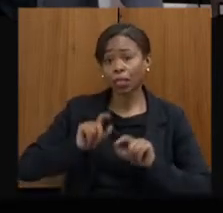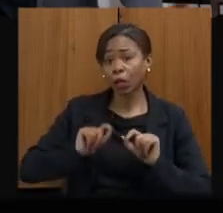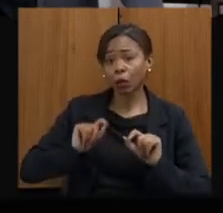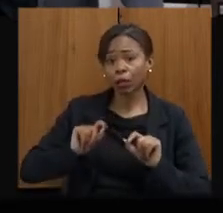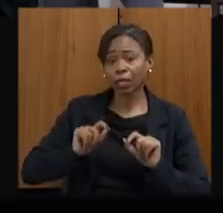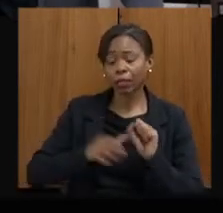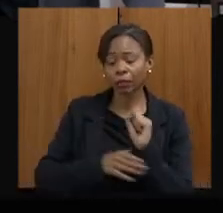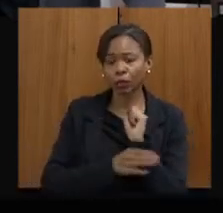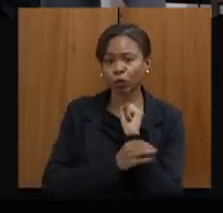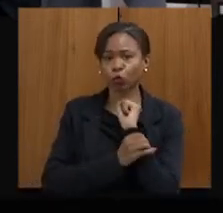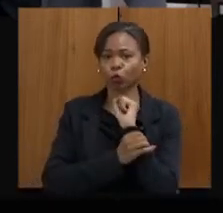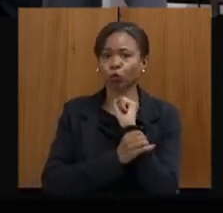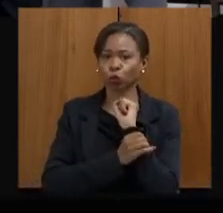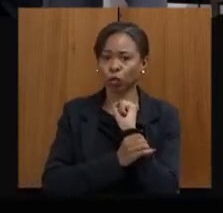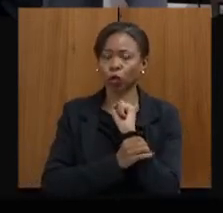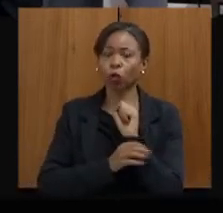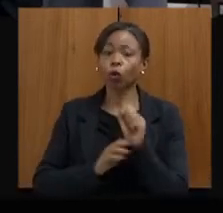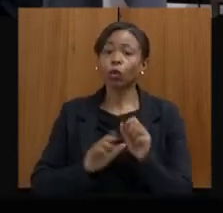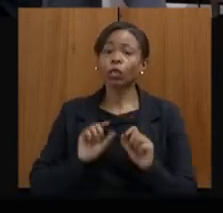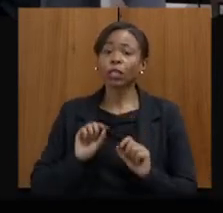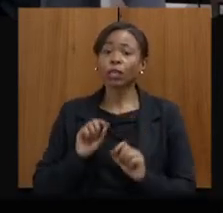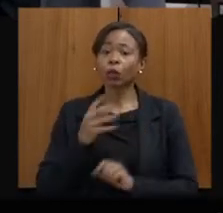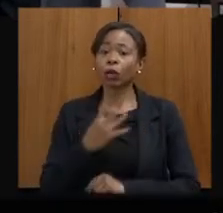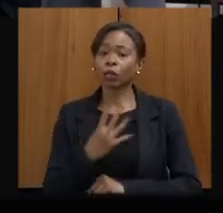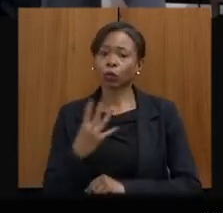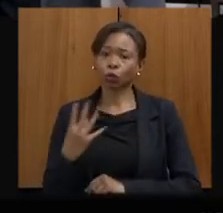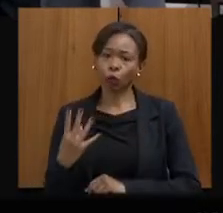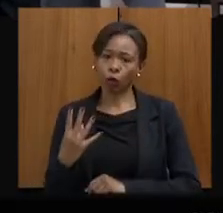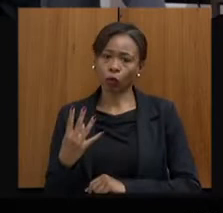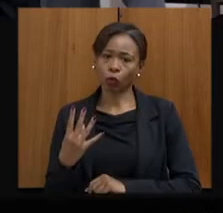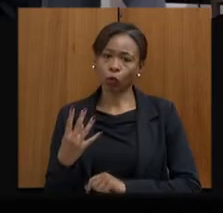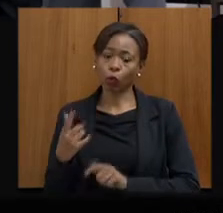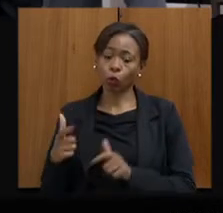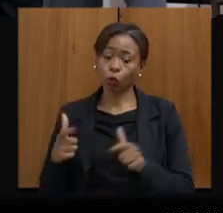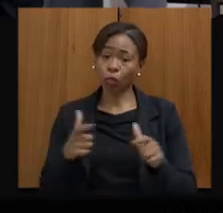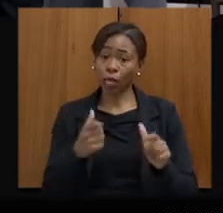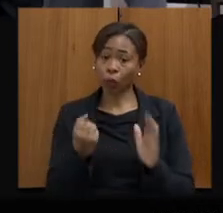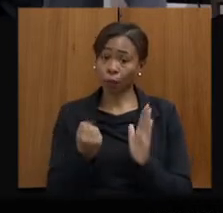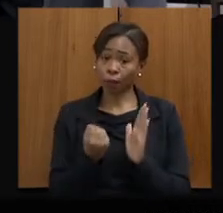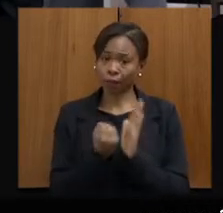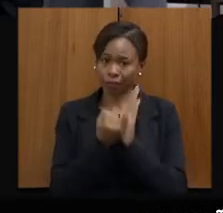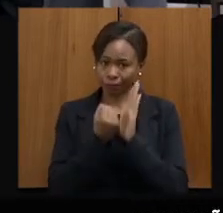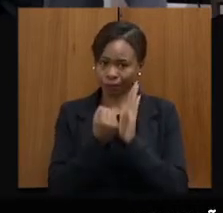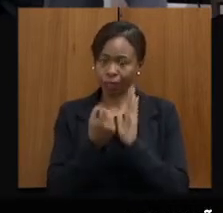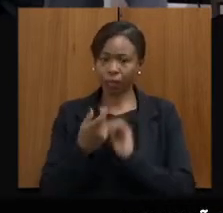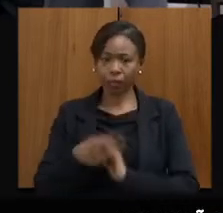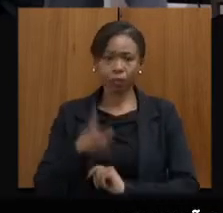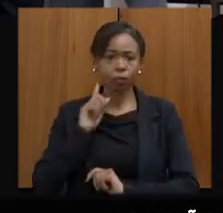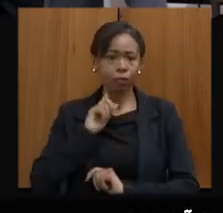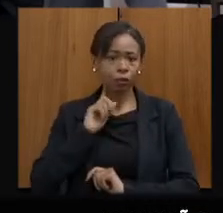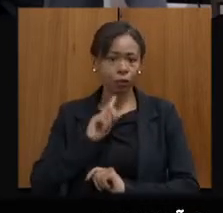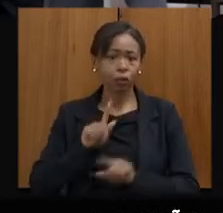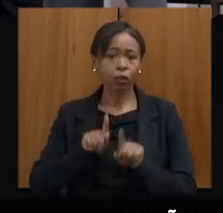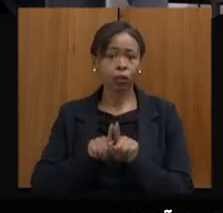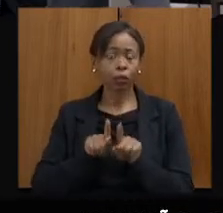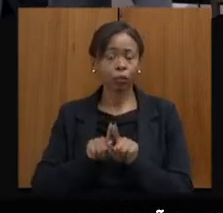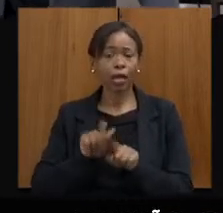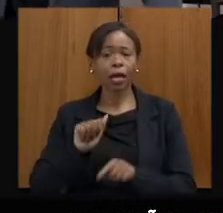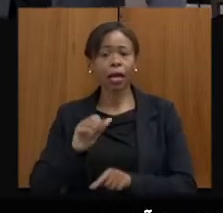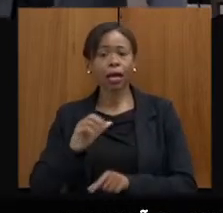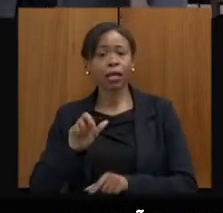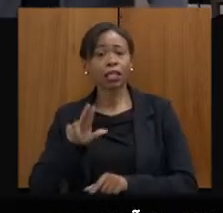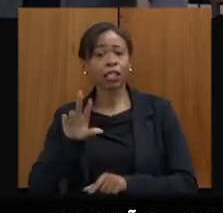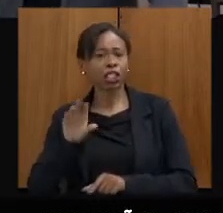segurança em 44 bens tombados pelo Estado de Minas Gerais, oito bens acervos culturais conservados ou